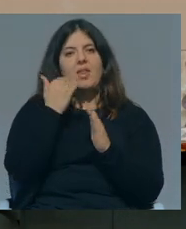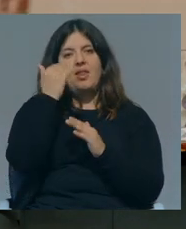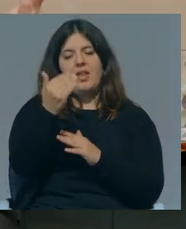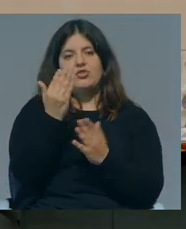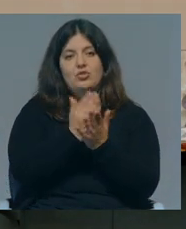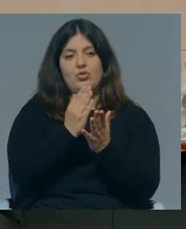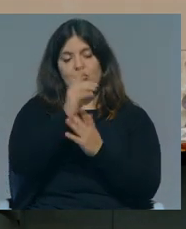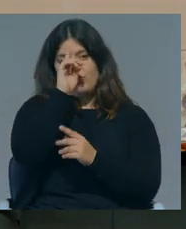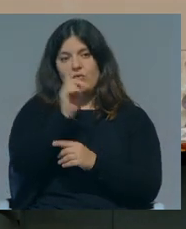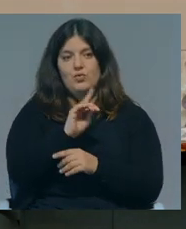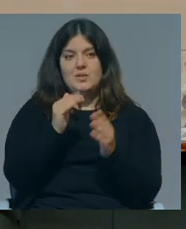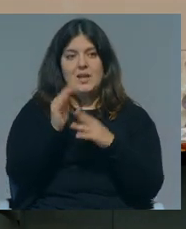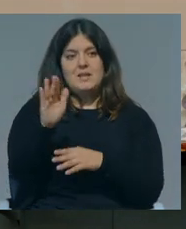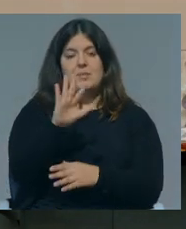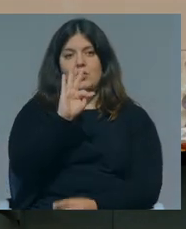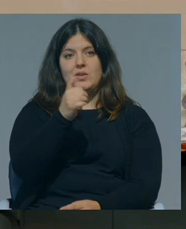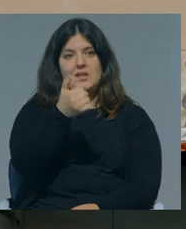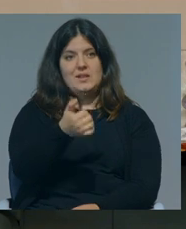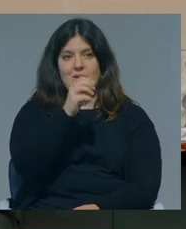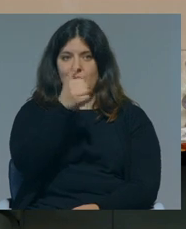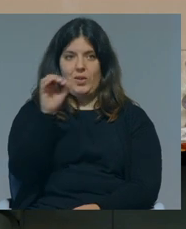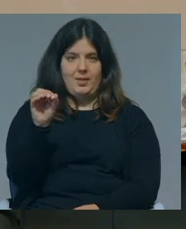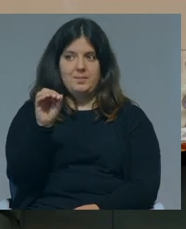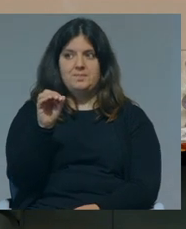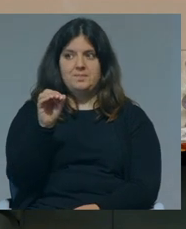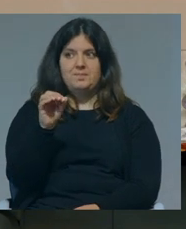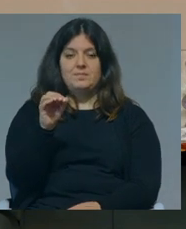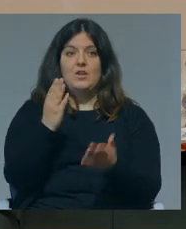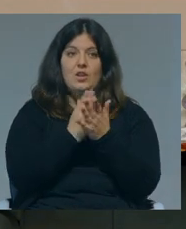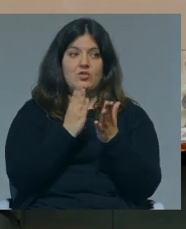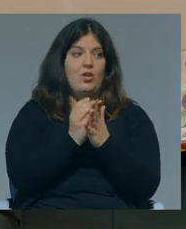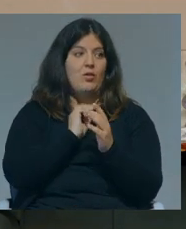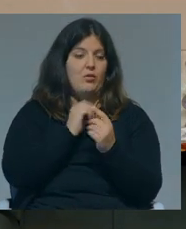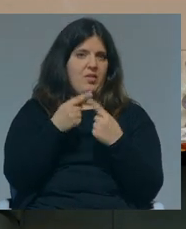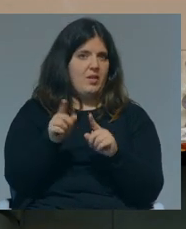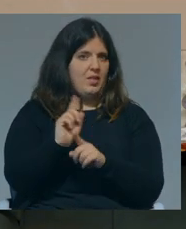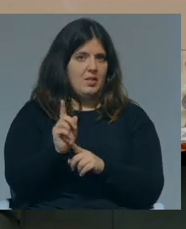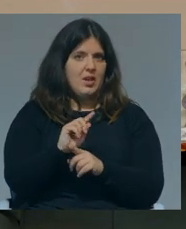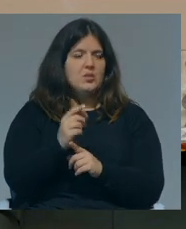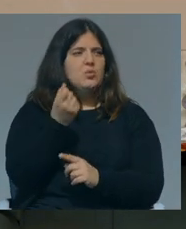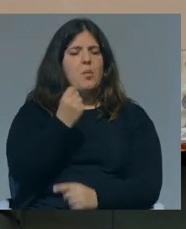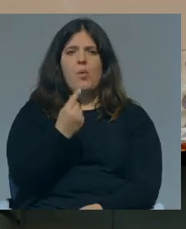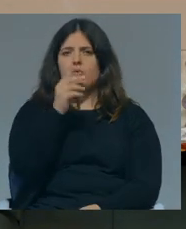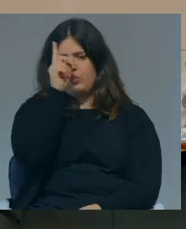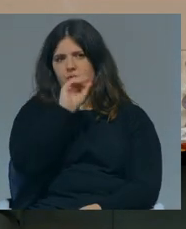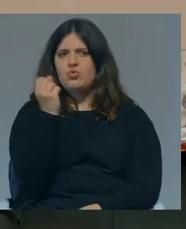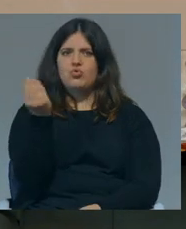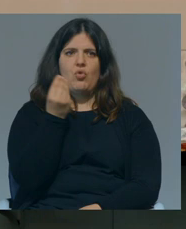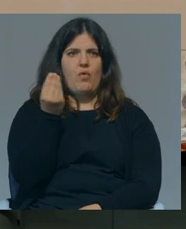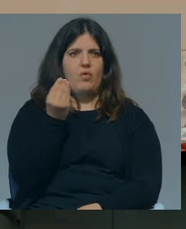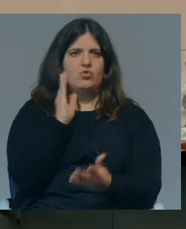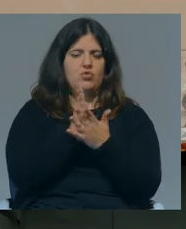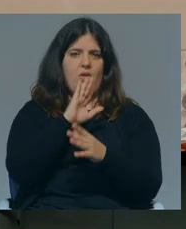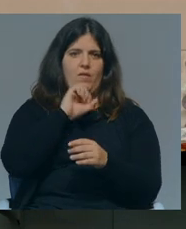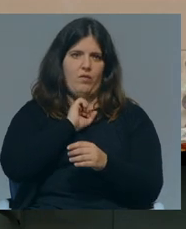das escolas dos professores é tudo acima dos 45, 50 e a minha escola não é diferente, nós temos pouquíssimos jovens professores na minha